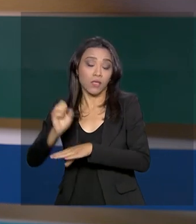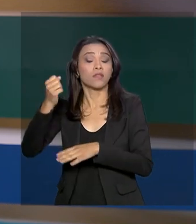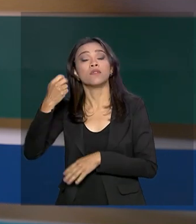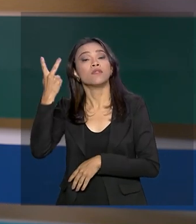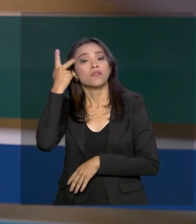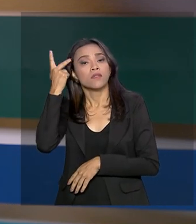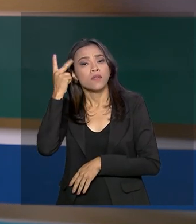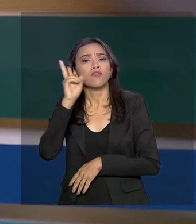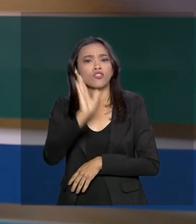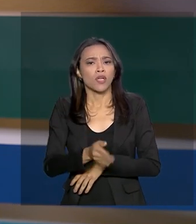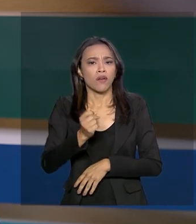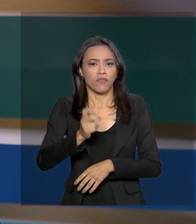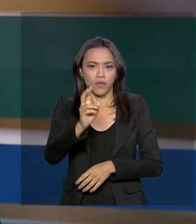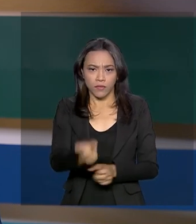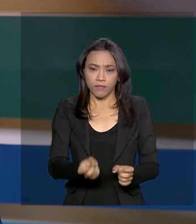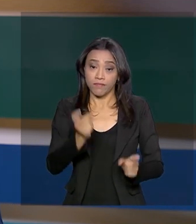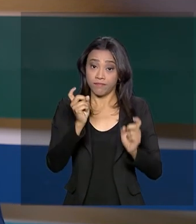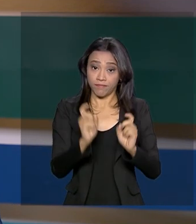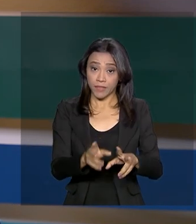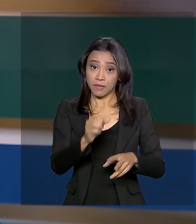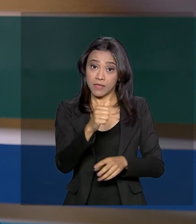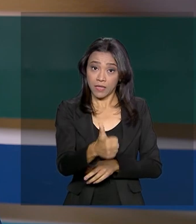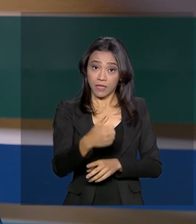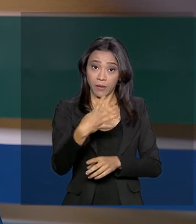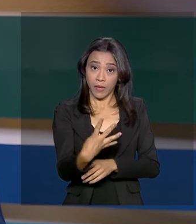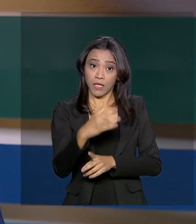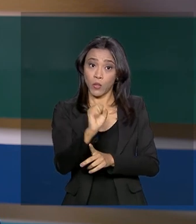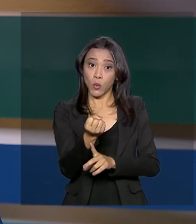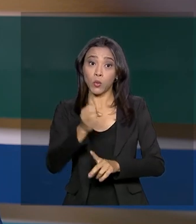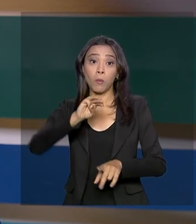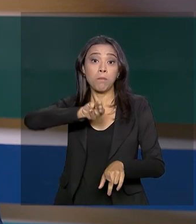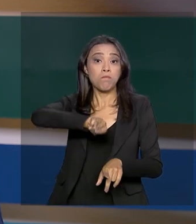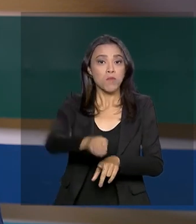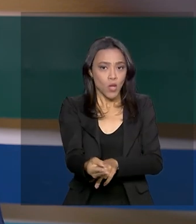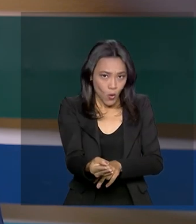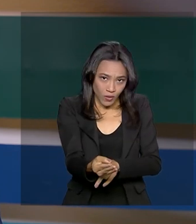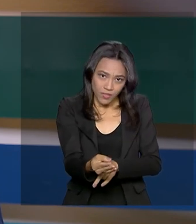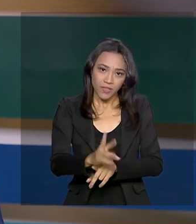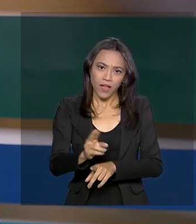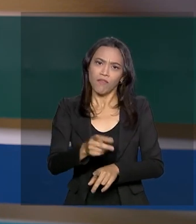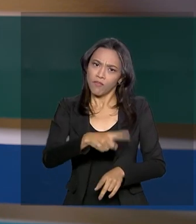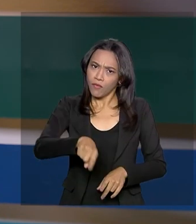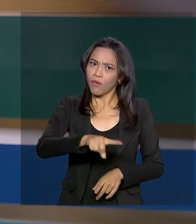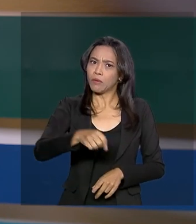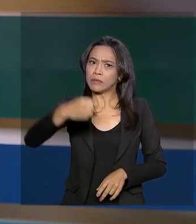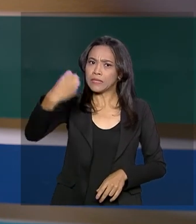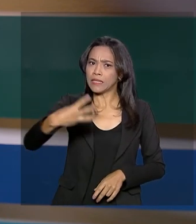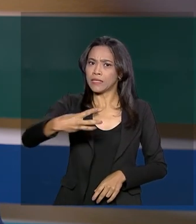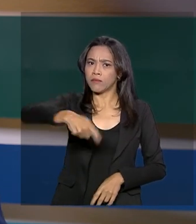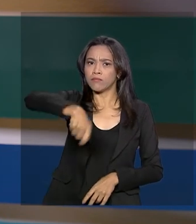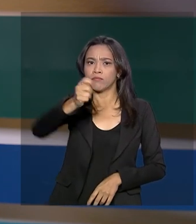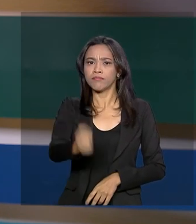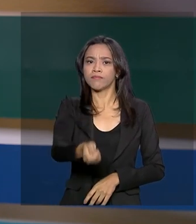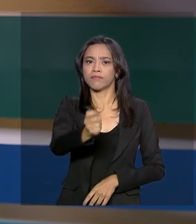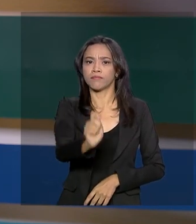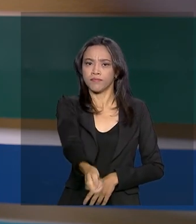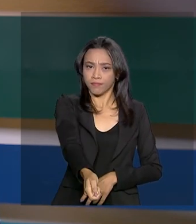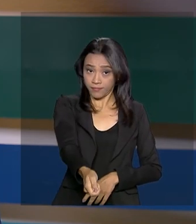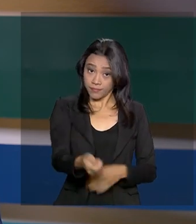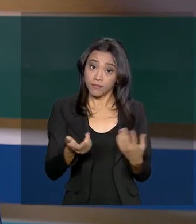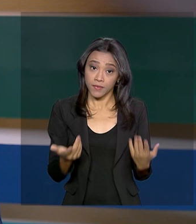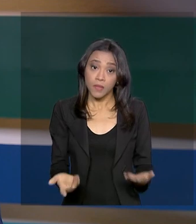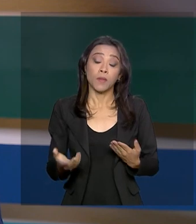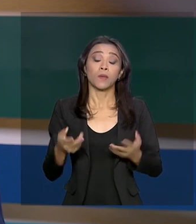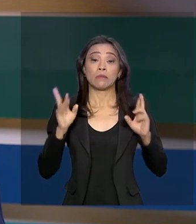arrematados por 148 milhões de reais. Foi o terceiro leilão só do setor de portos este ano. A estimativa do governo